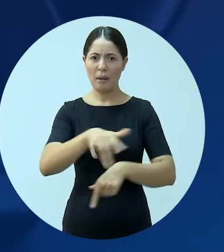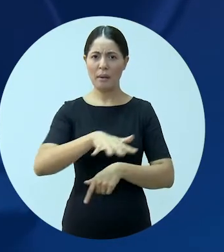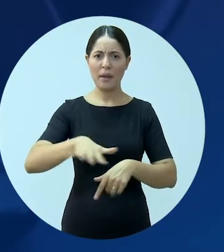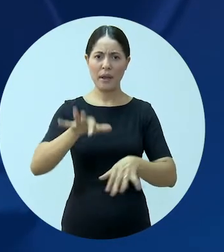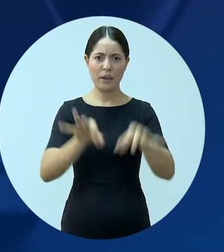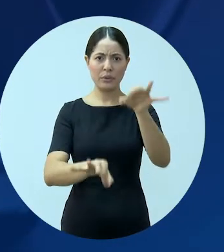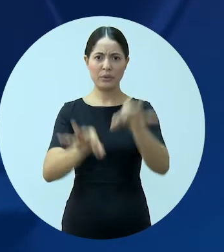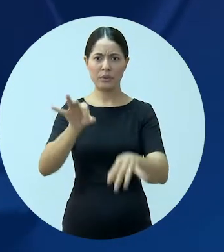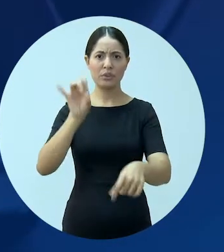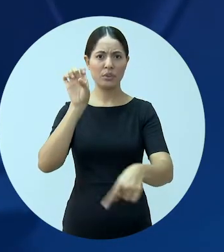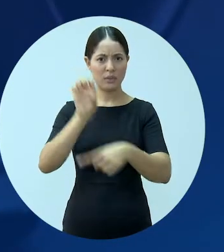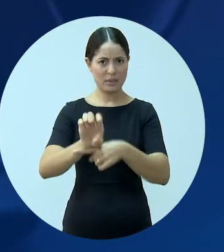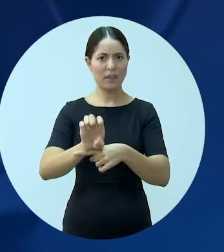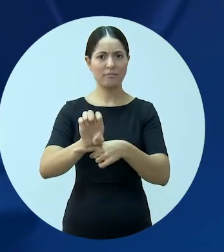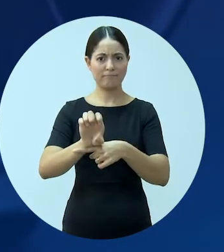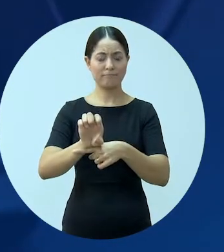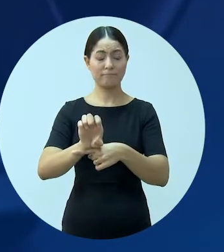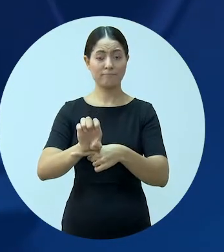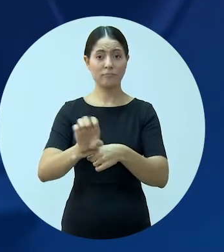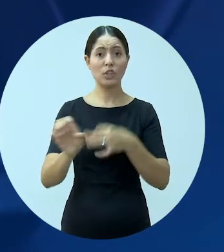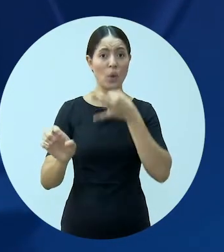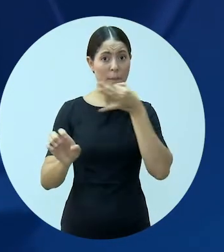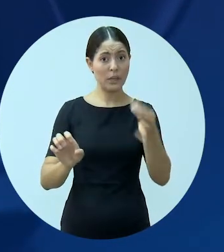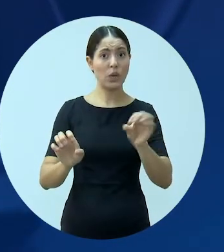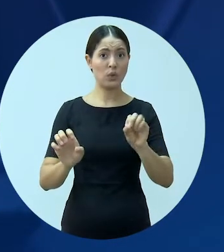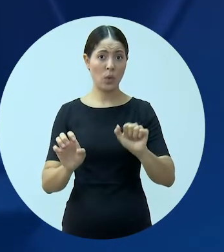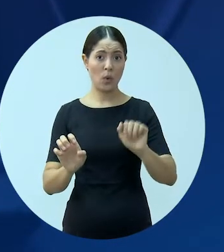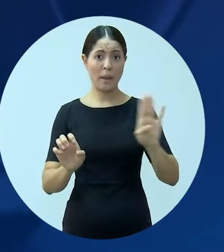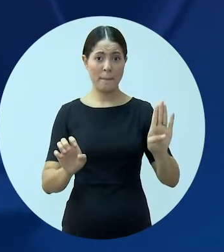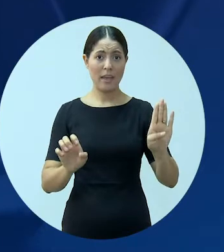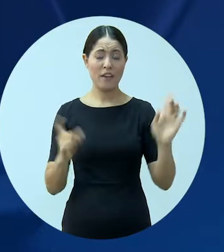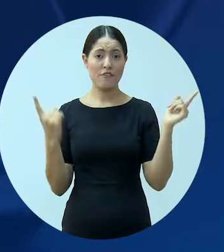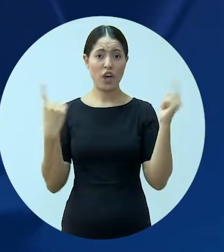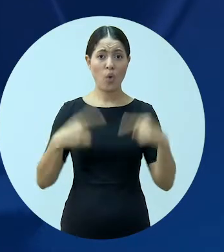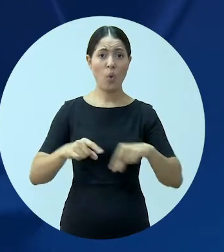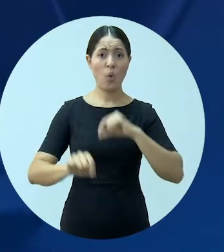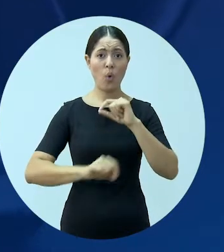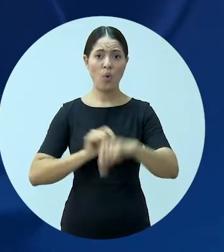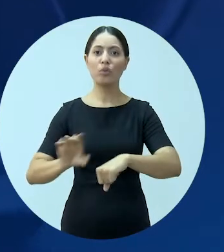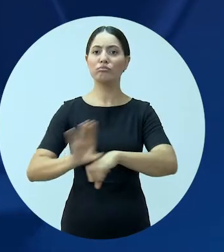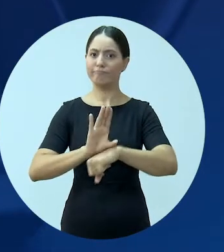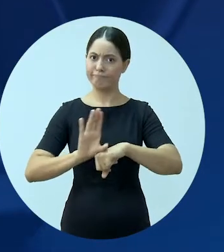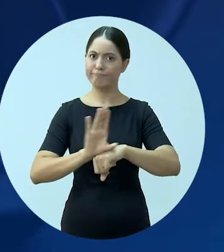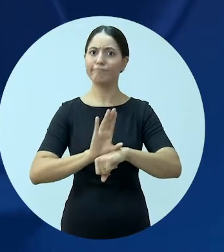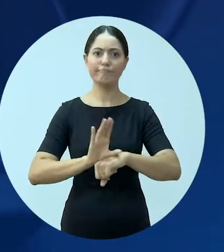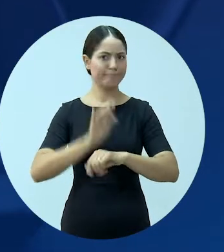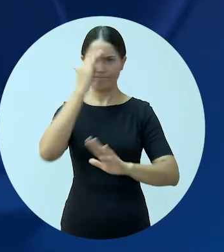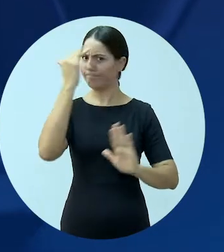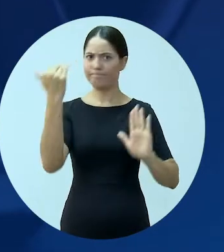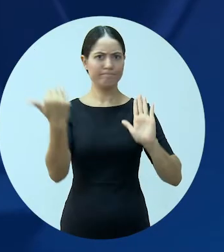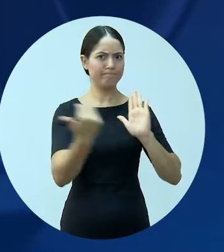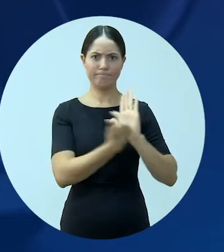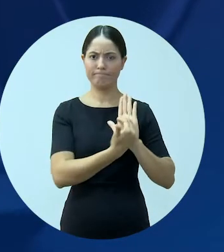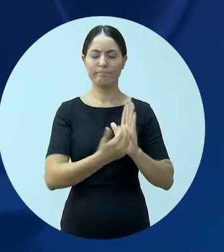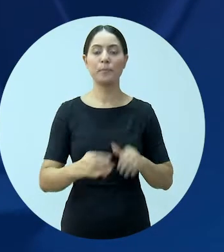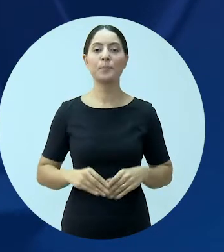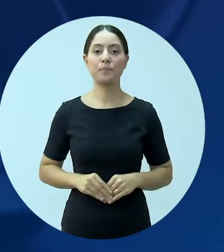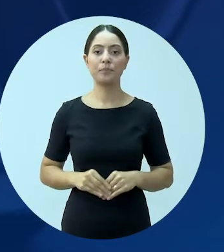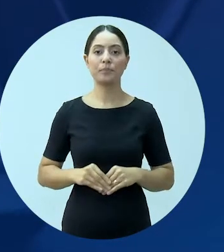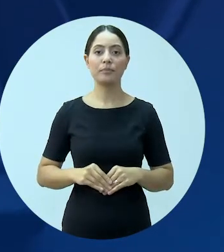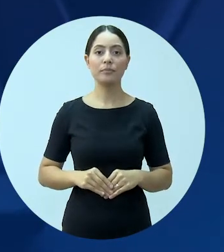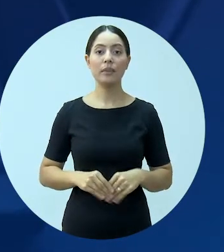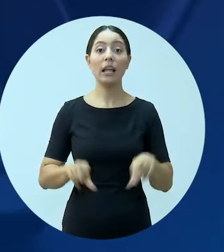emulamentos praticados pelo Poder Judiciário Estadual. Para a OAB, a medida confronta a Constituição da